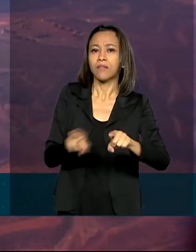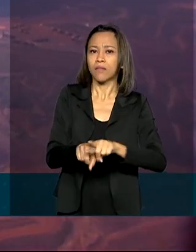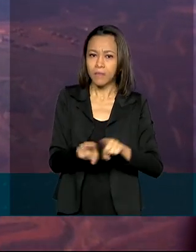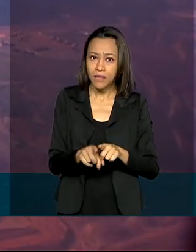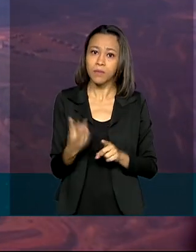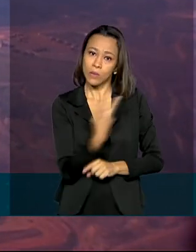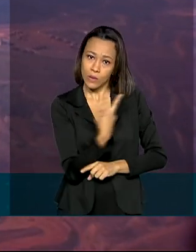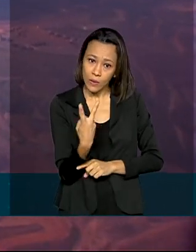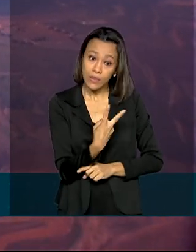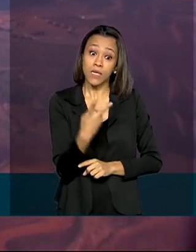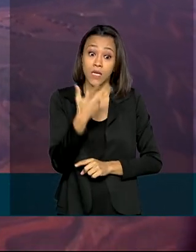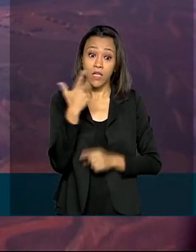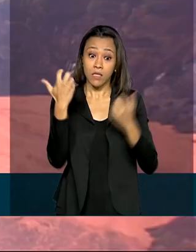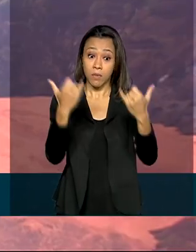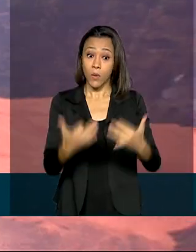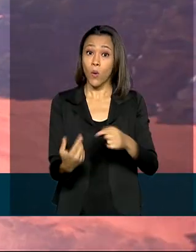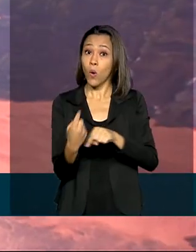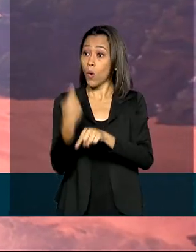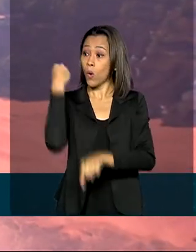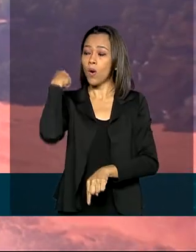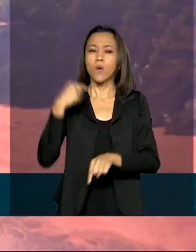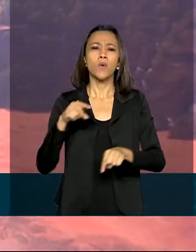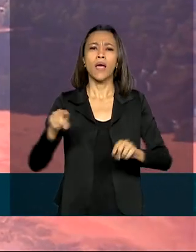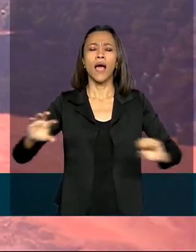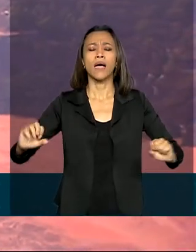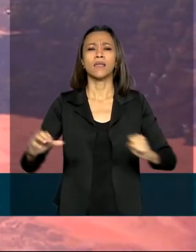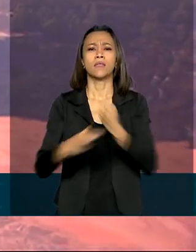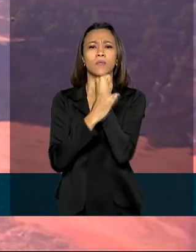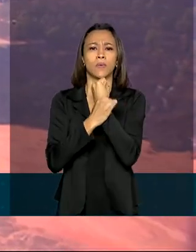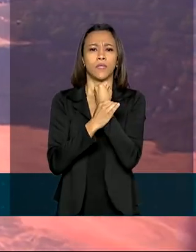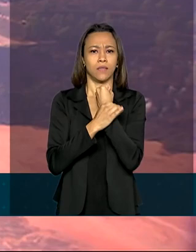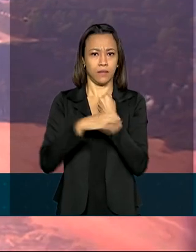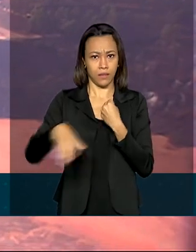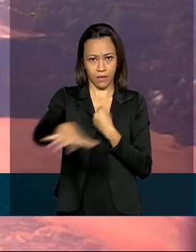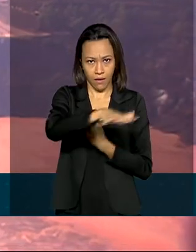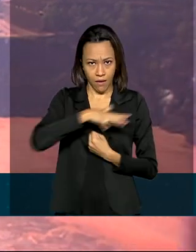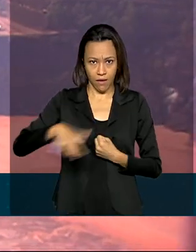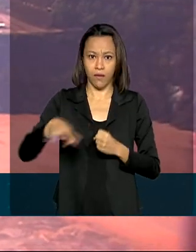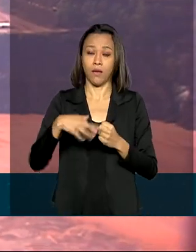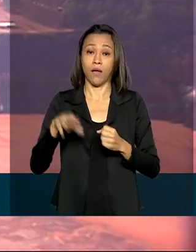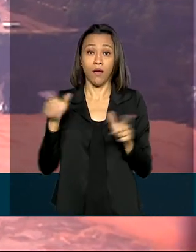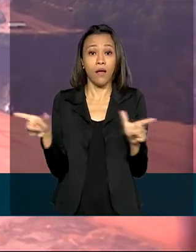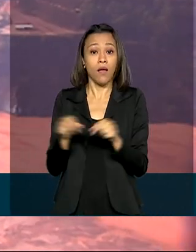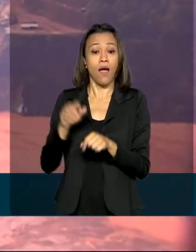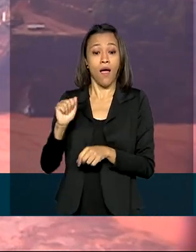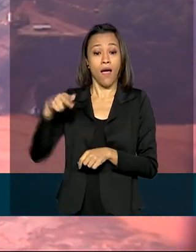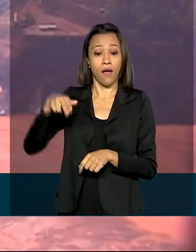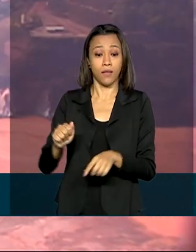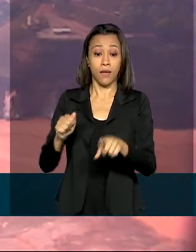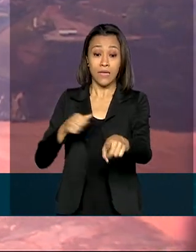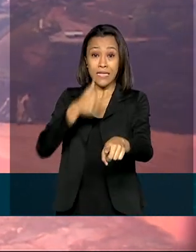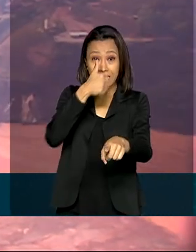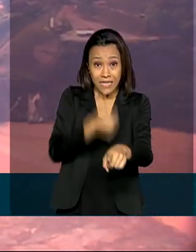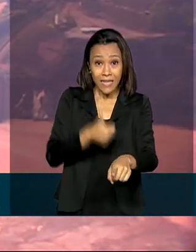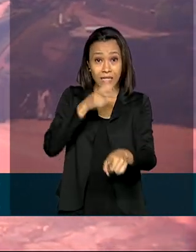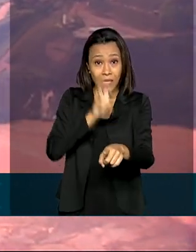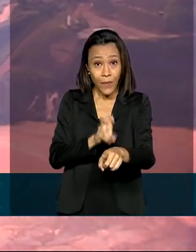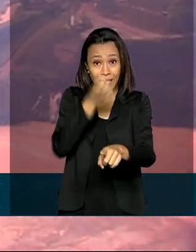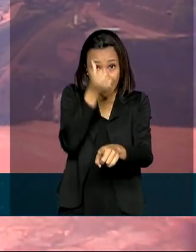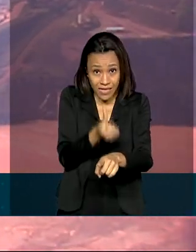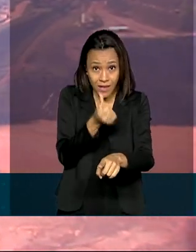relatório sobre a segurança do setor. Os dados de 2019 apontam 156 barragens